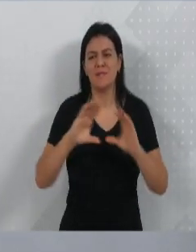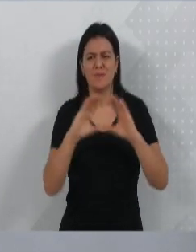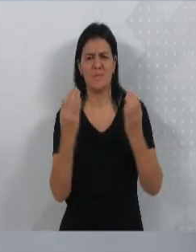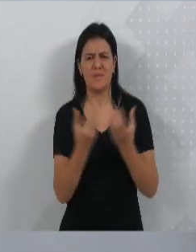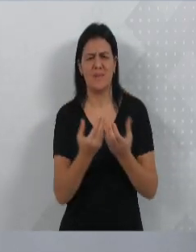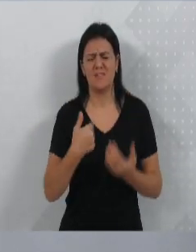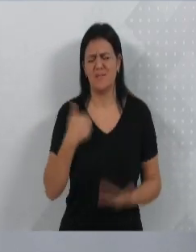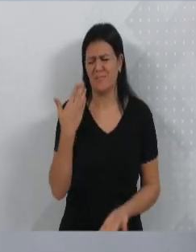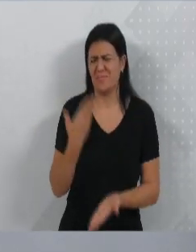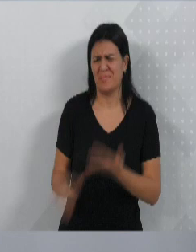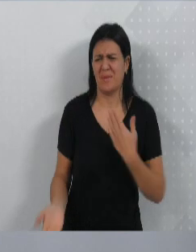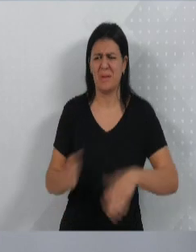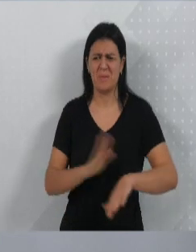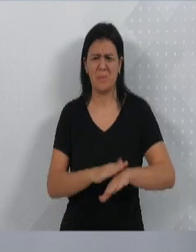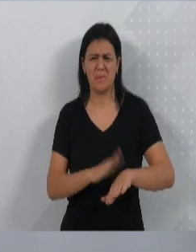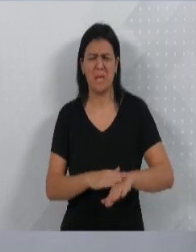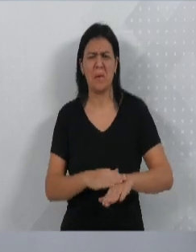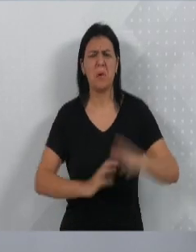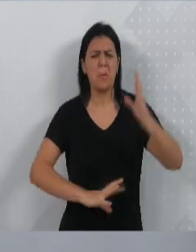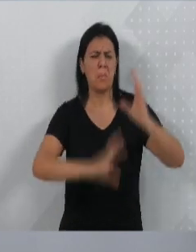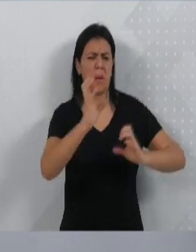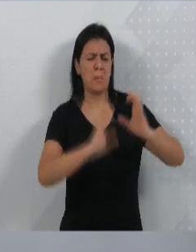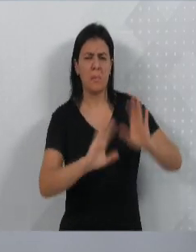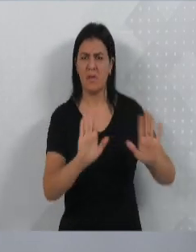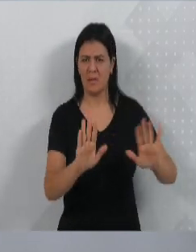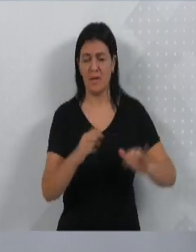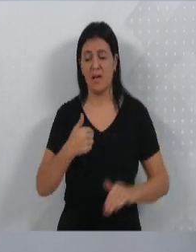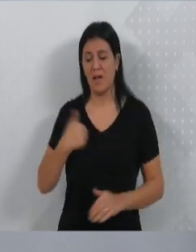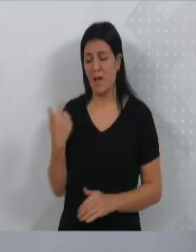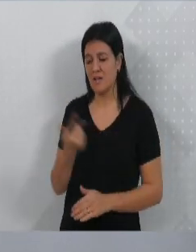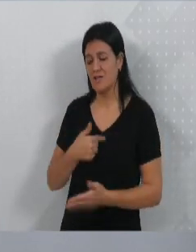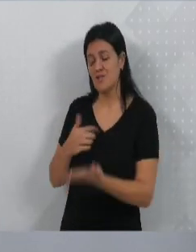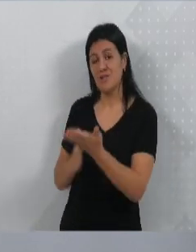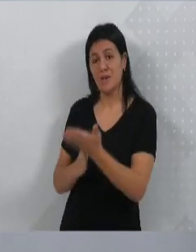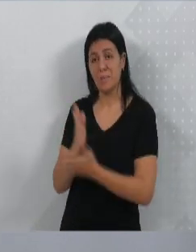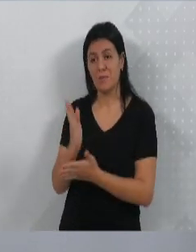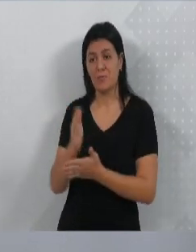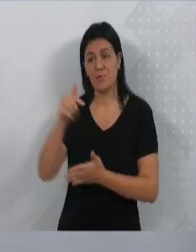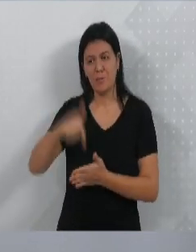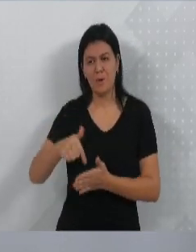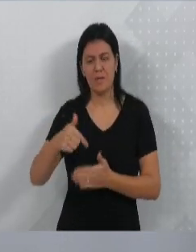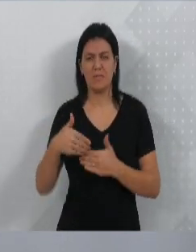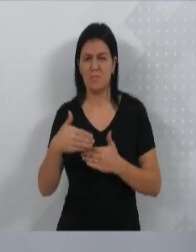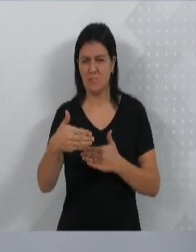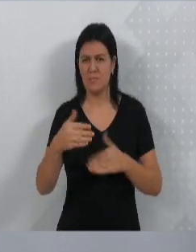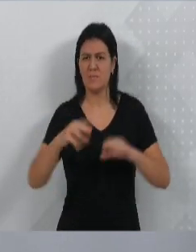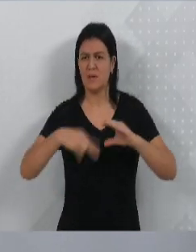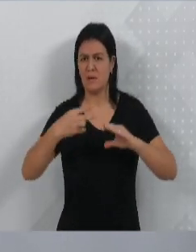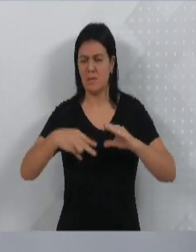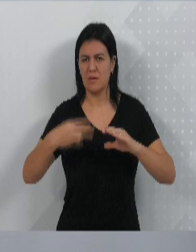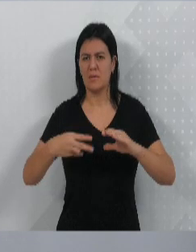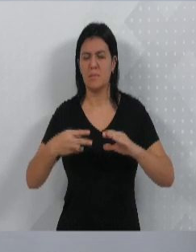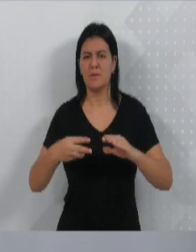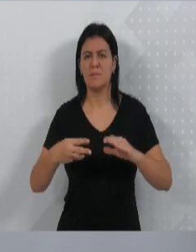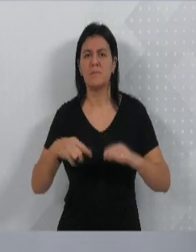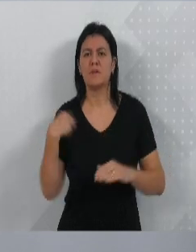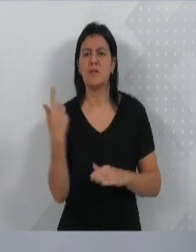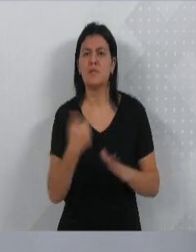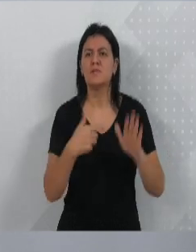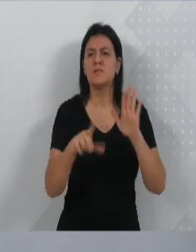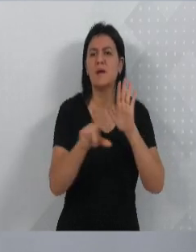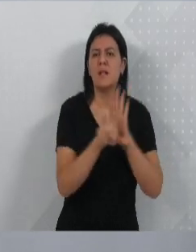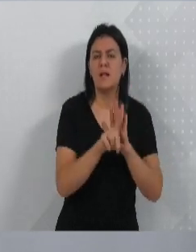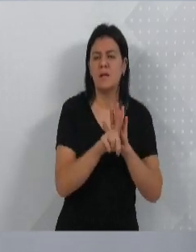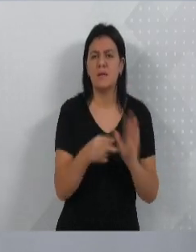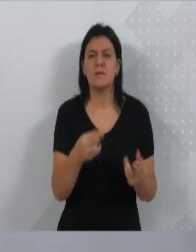polarizações, extremismos. A gente aprovou recentemente aqui na Casa, foi sancionada pelo Executivo, uma legislação da nossa autoria